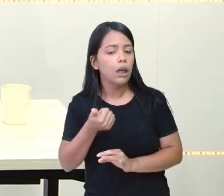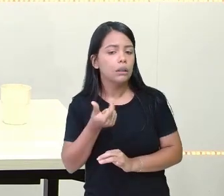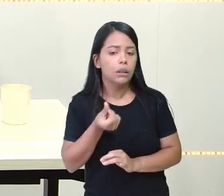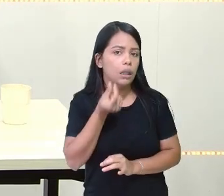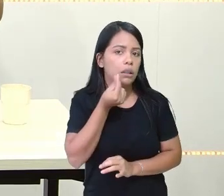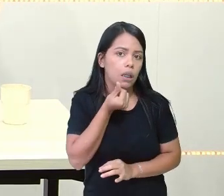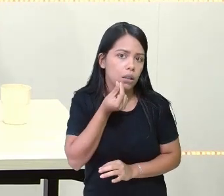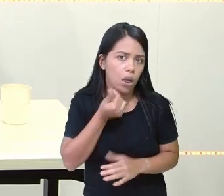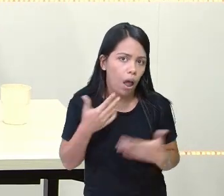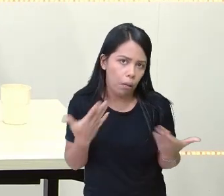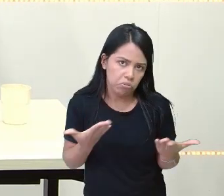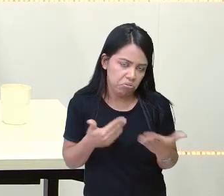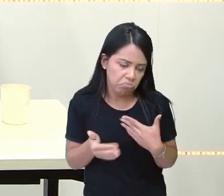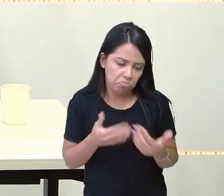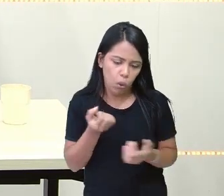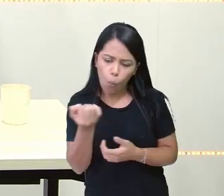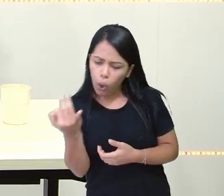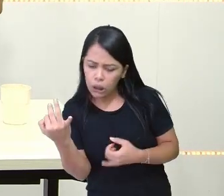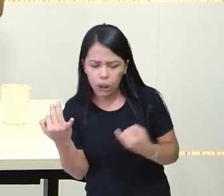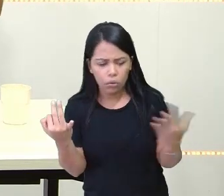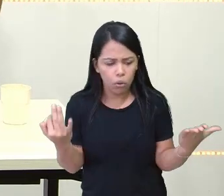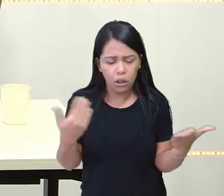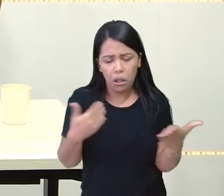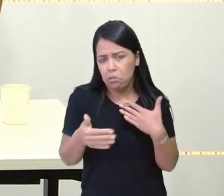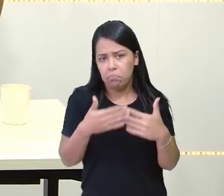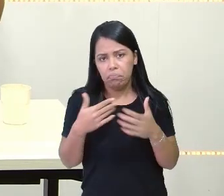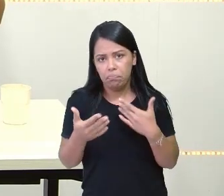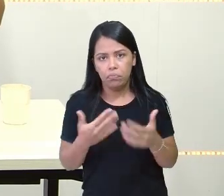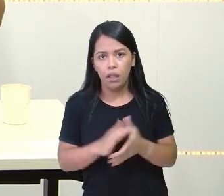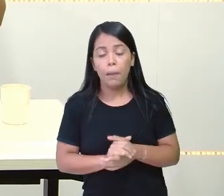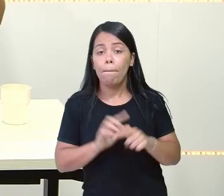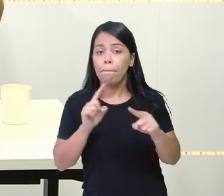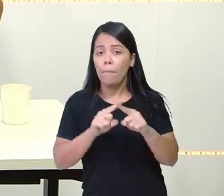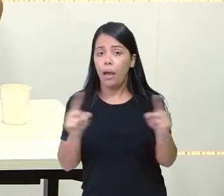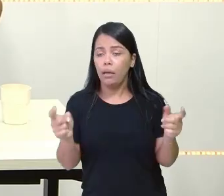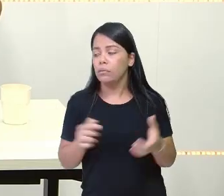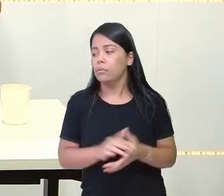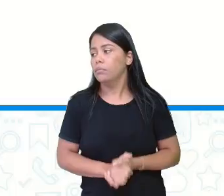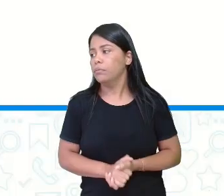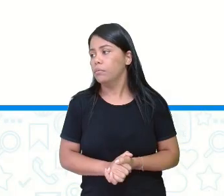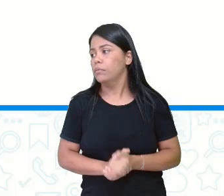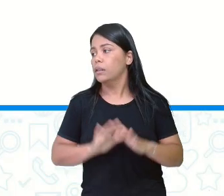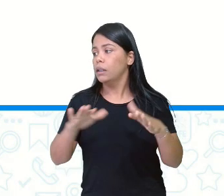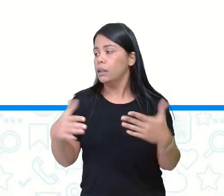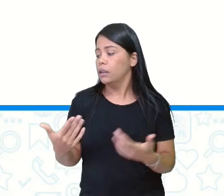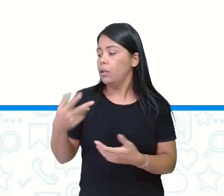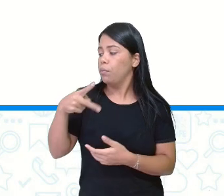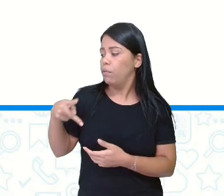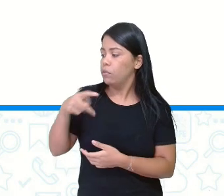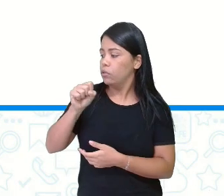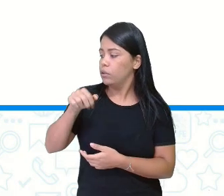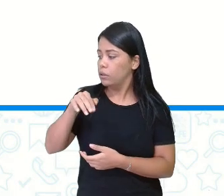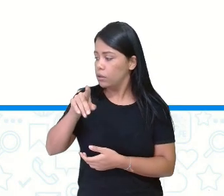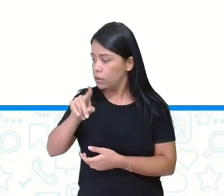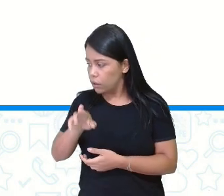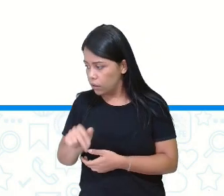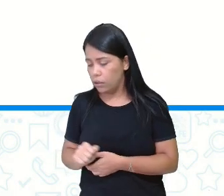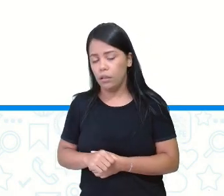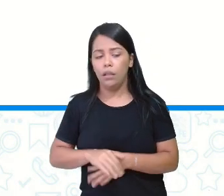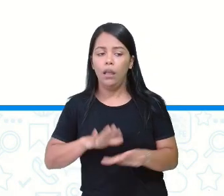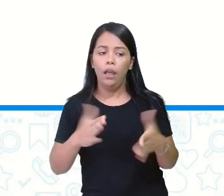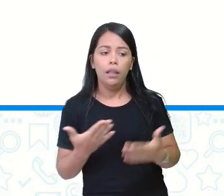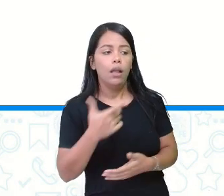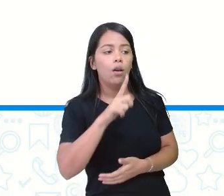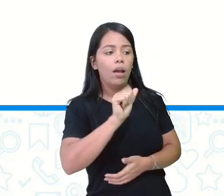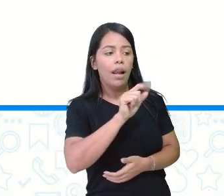copinho. E aí, professora Sandra? Então, o Lázaro, ele mostrou aqui uma continha,